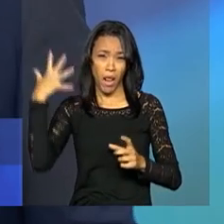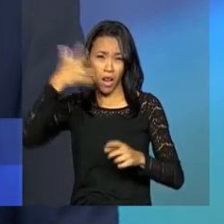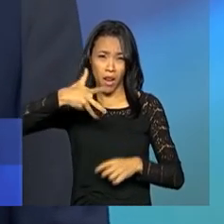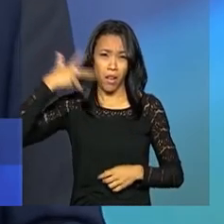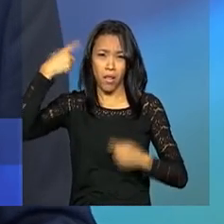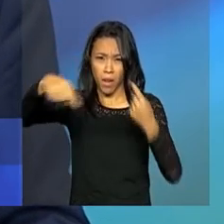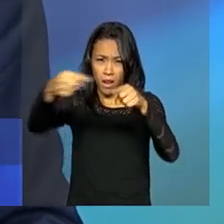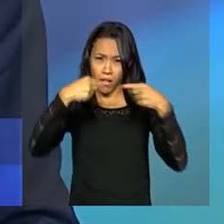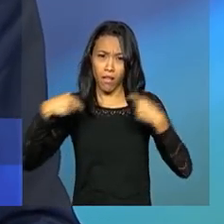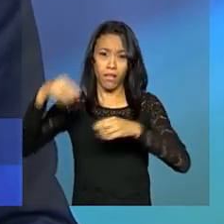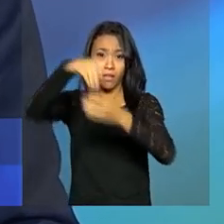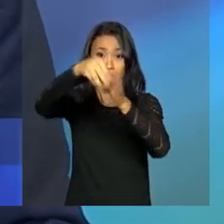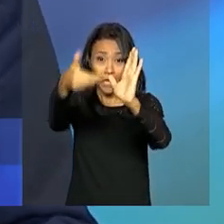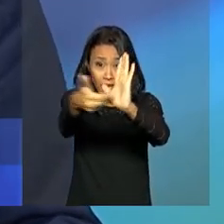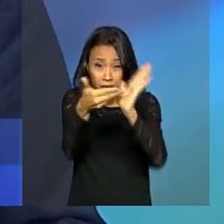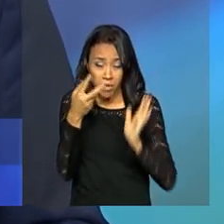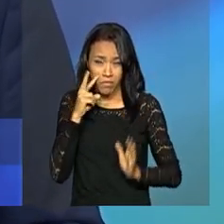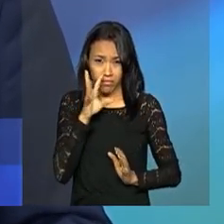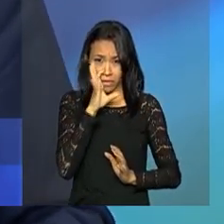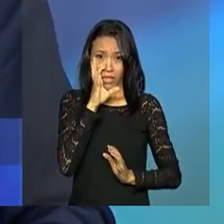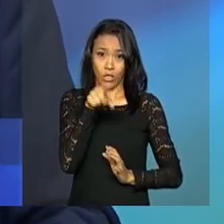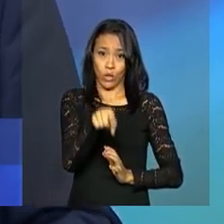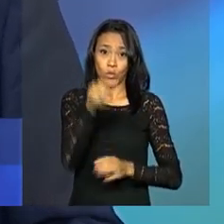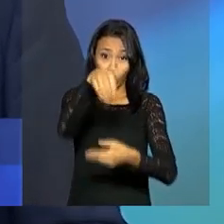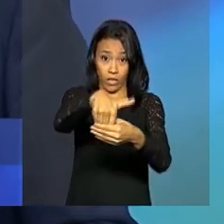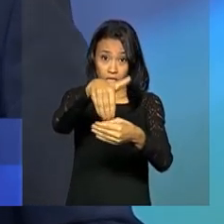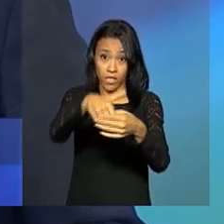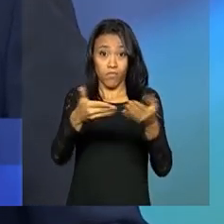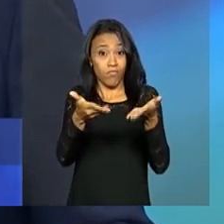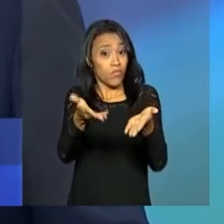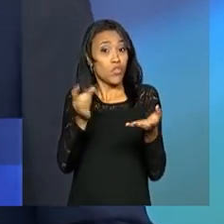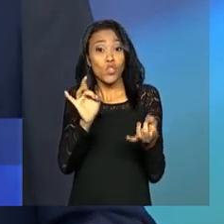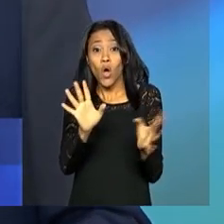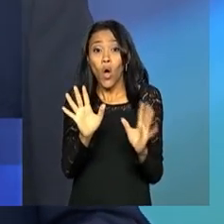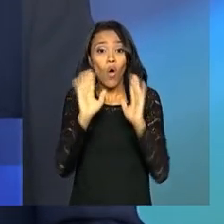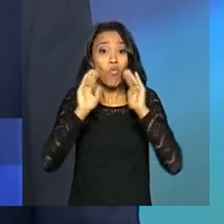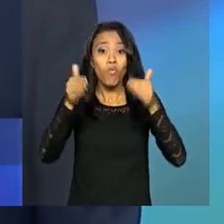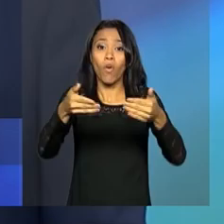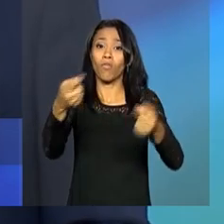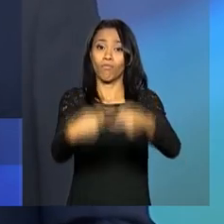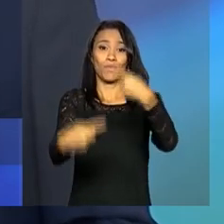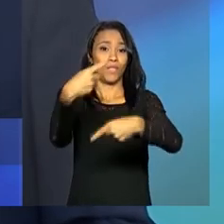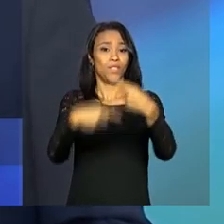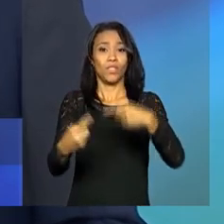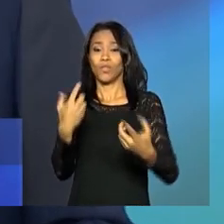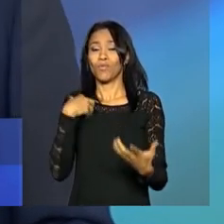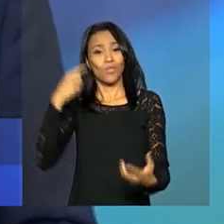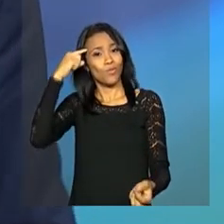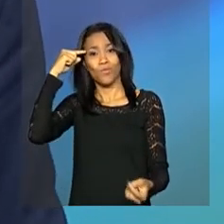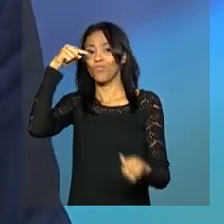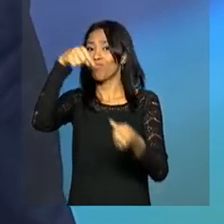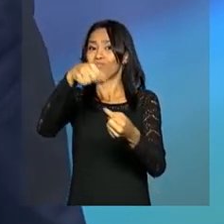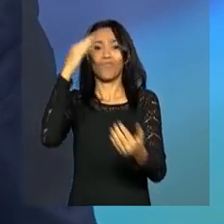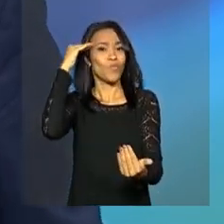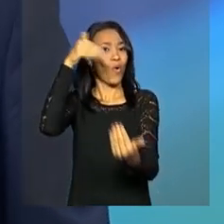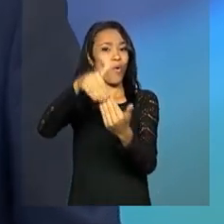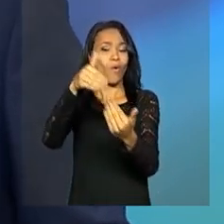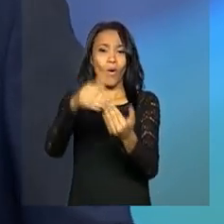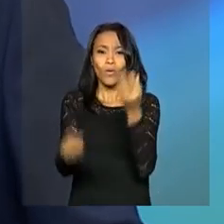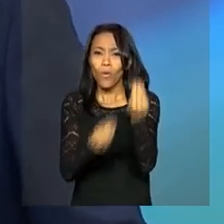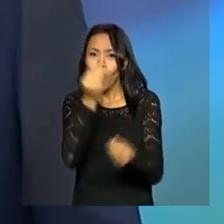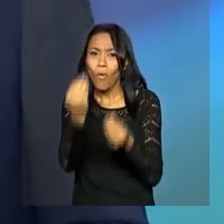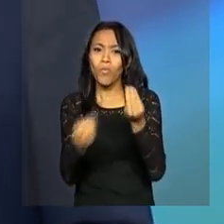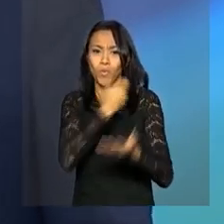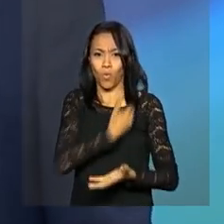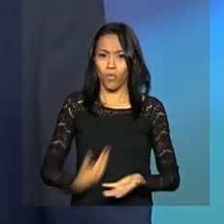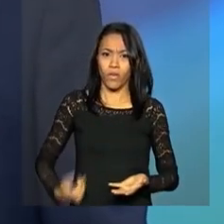Deputados foi eminentemente, puramente política, o que é inaceitável no presidencialismo, sem o rompimento